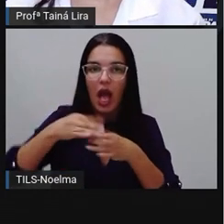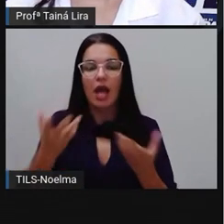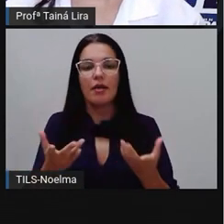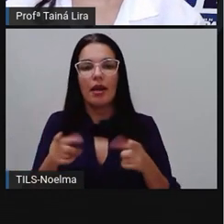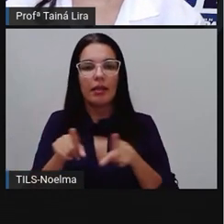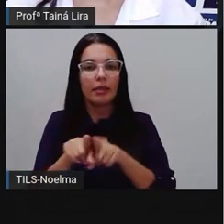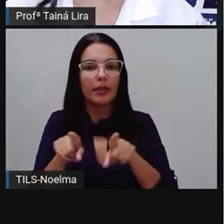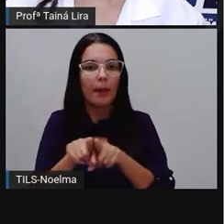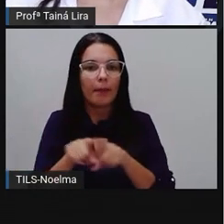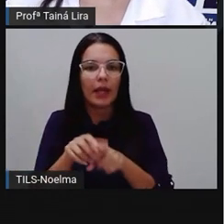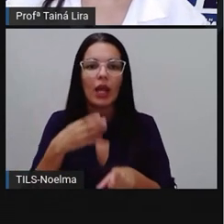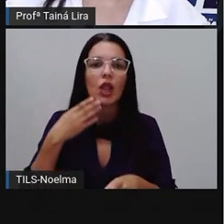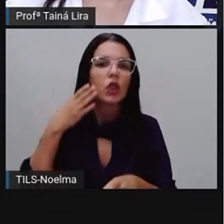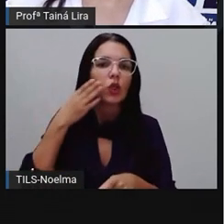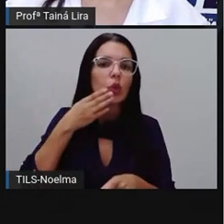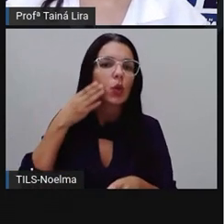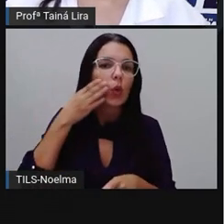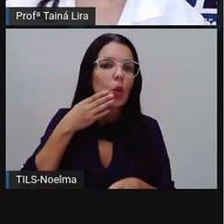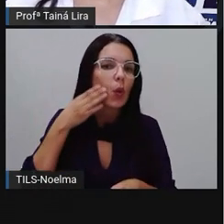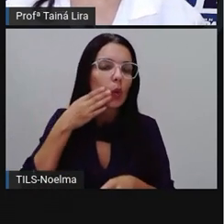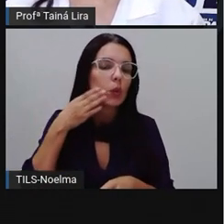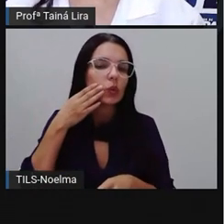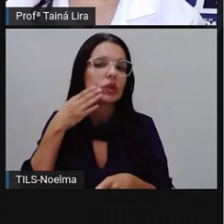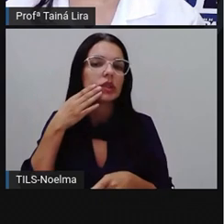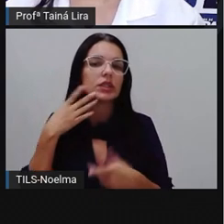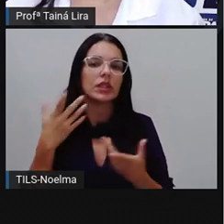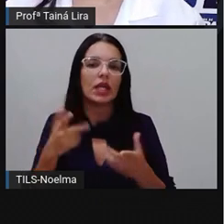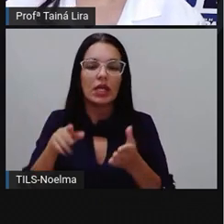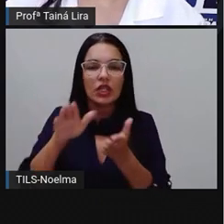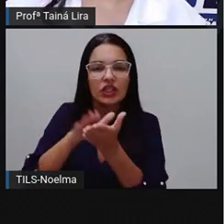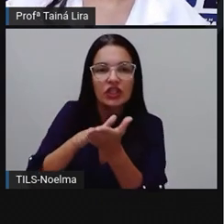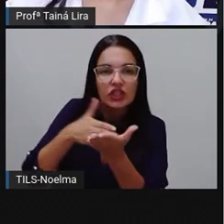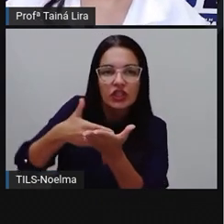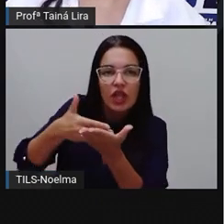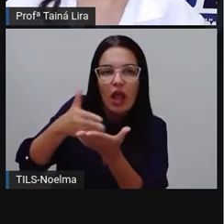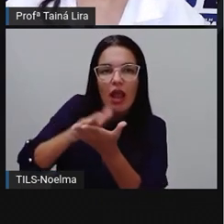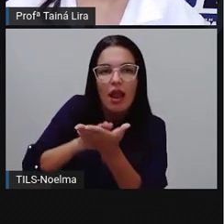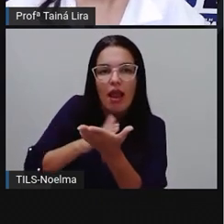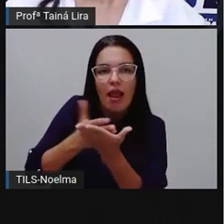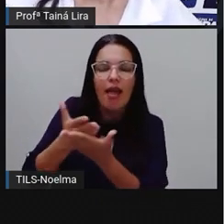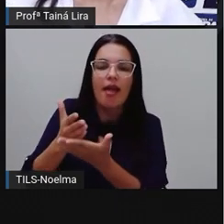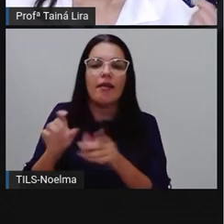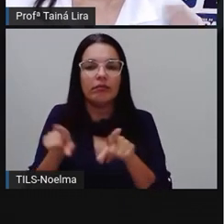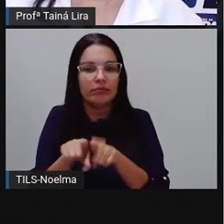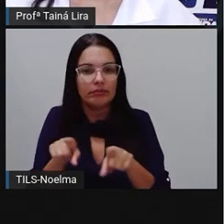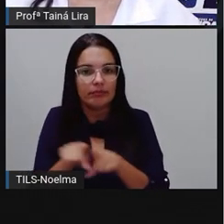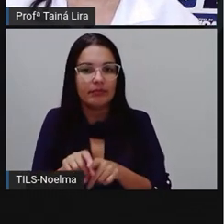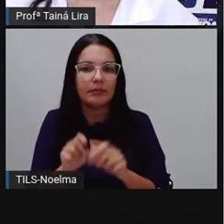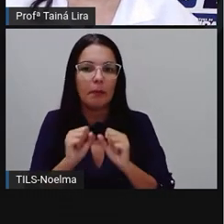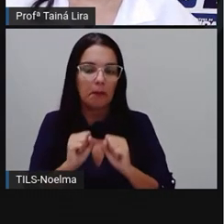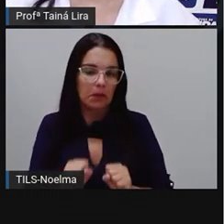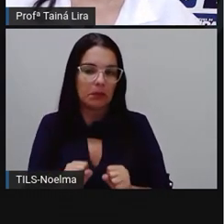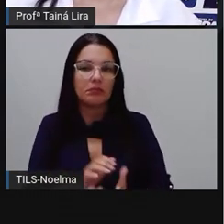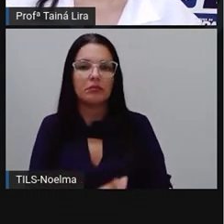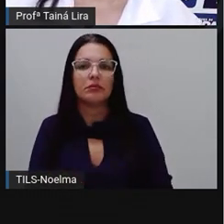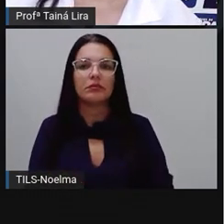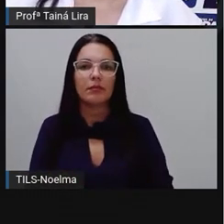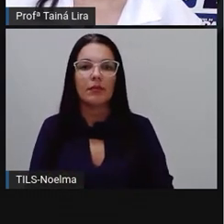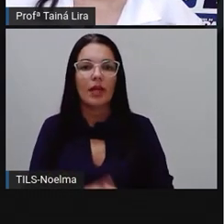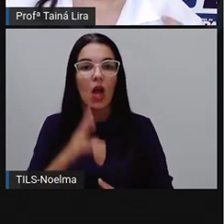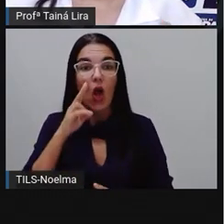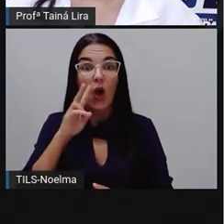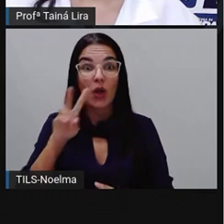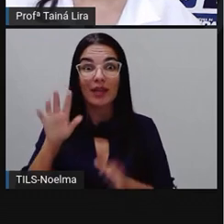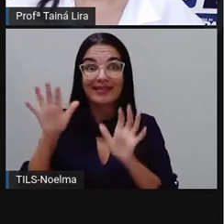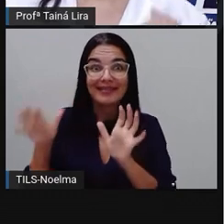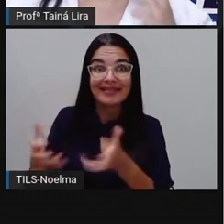podemos fazer, ó, sobremesas, podemos fazer geleias, tá bom? Então, olhando aqui para essa